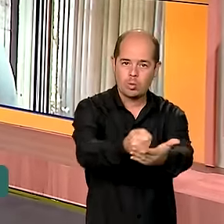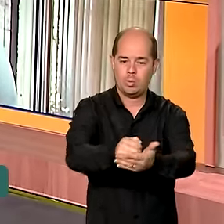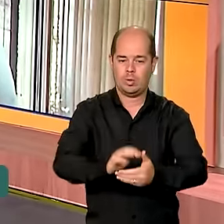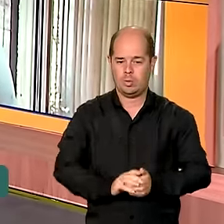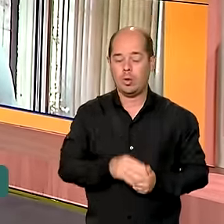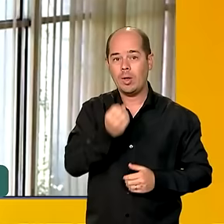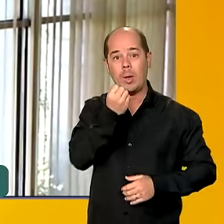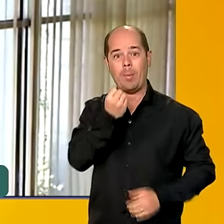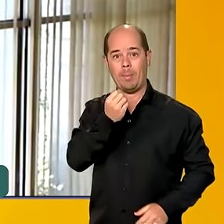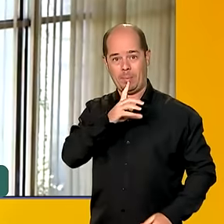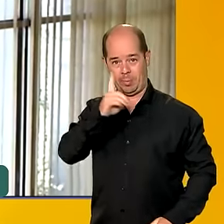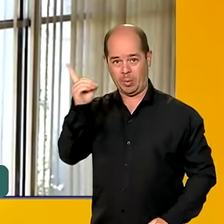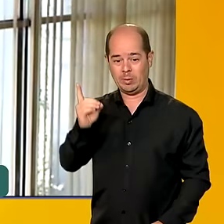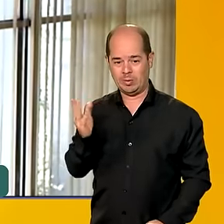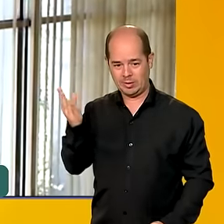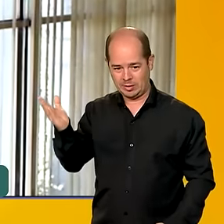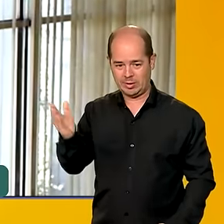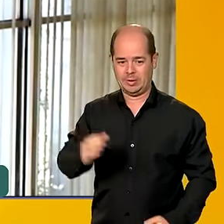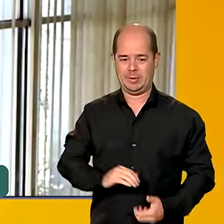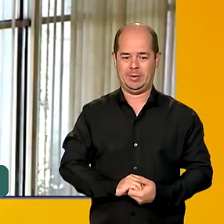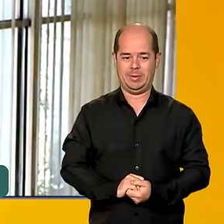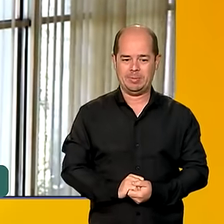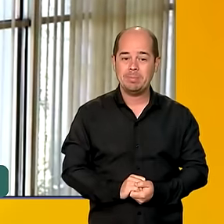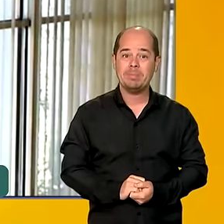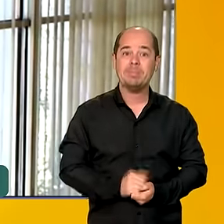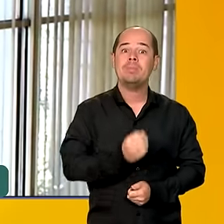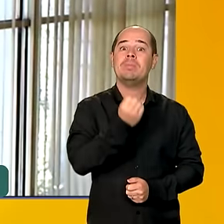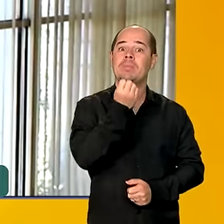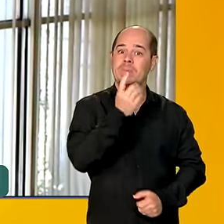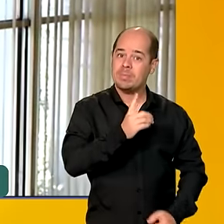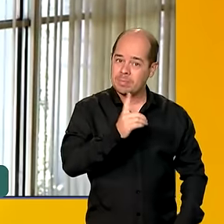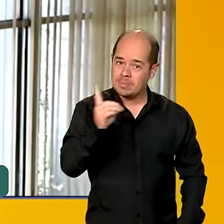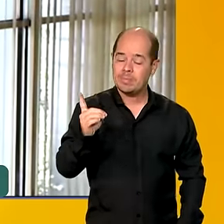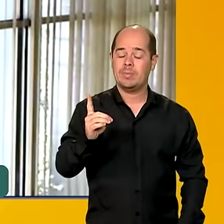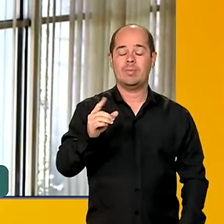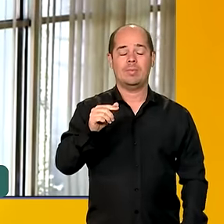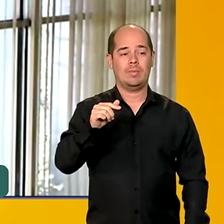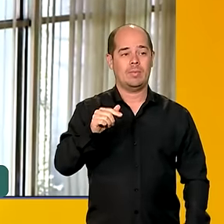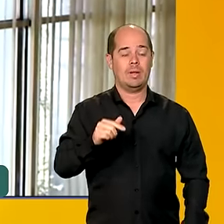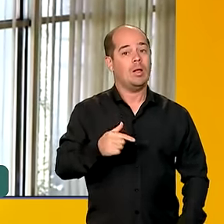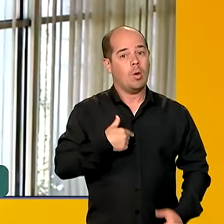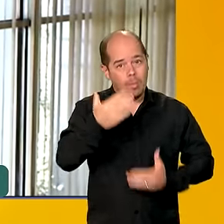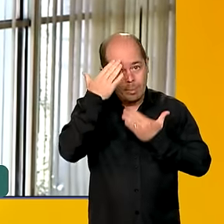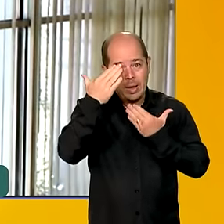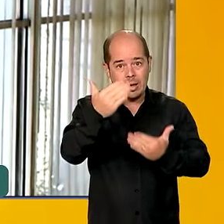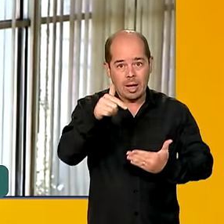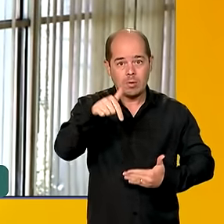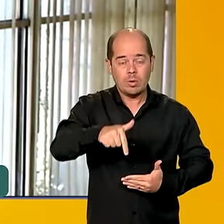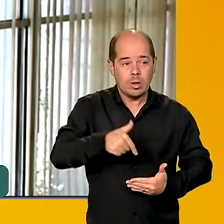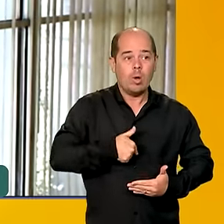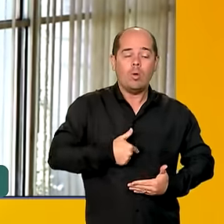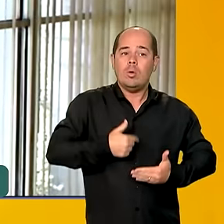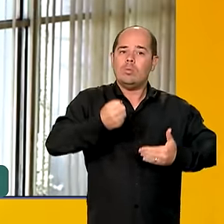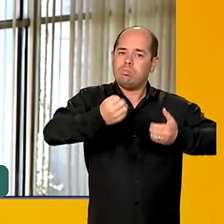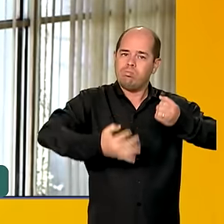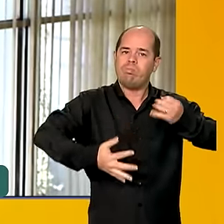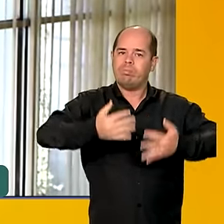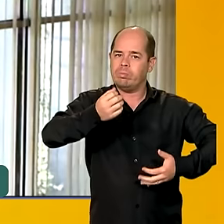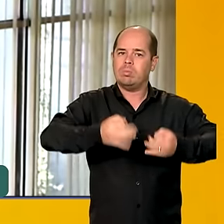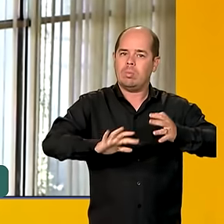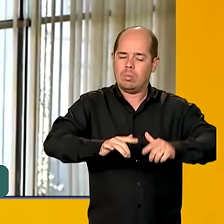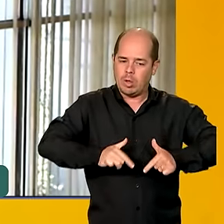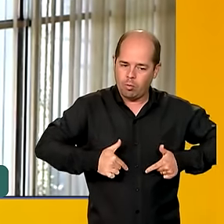Bom dia. Agradeço a oportunidade de esclarecer aqui as situações vinculadas ao Rio Grande do Sul e o trabalho